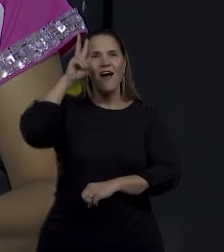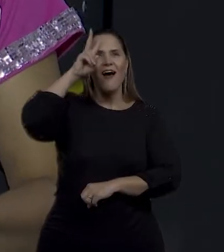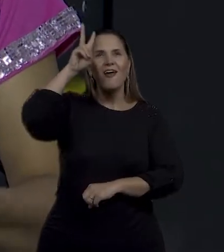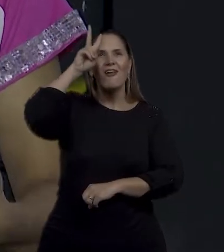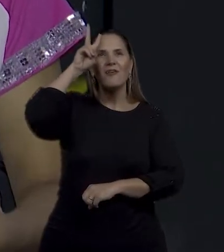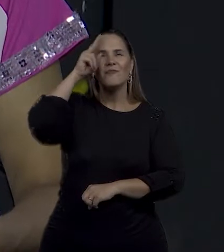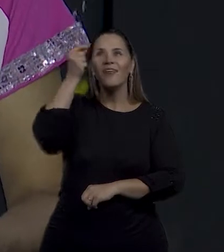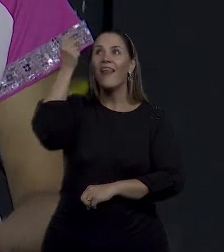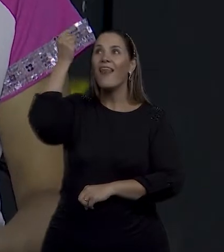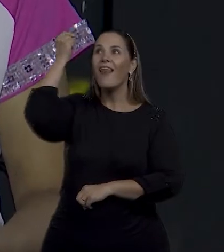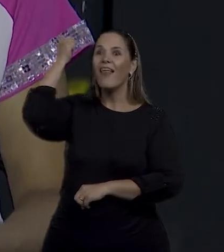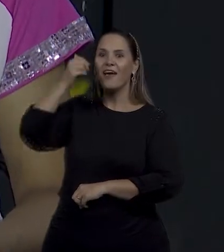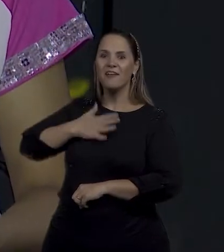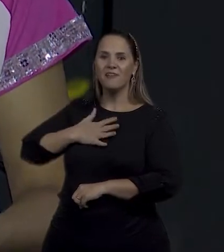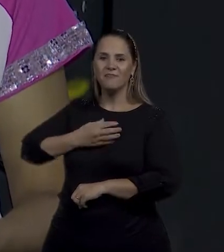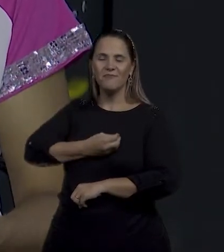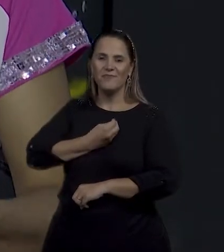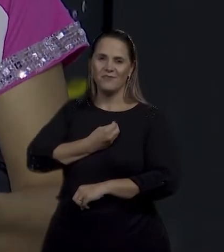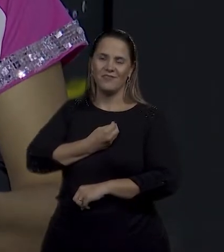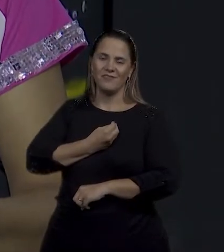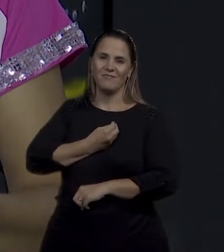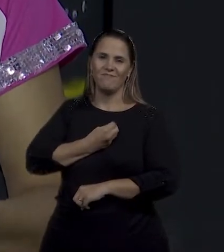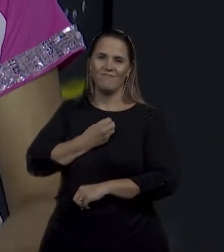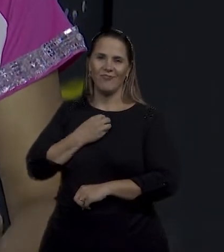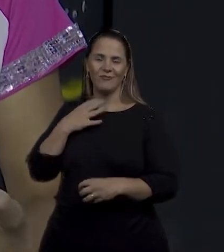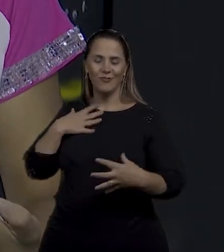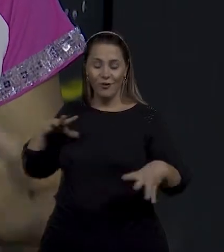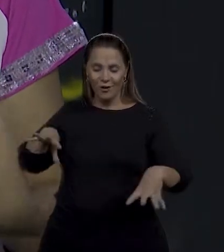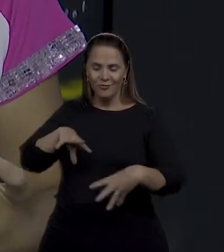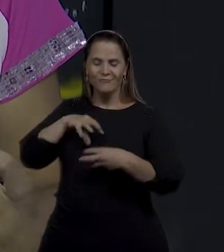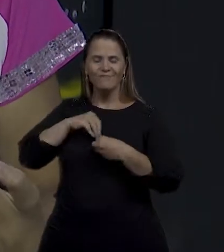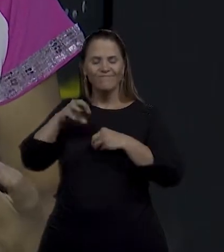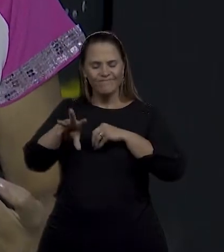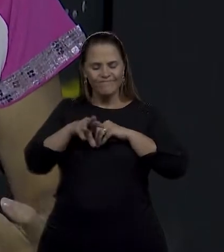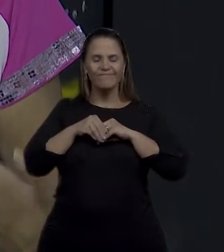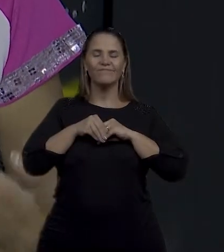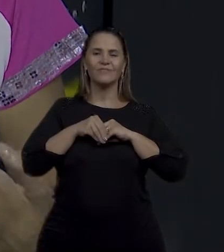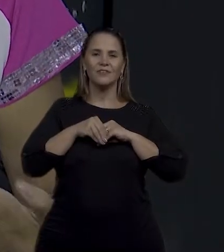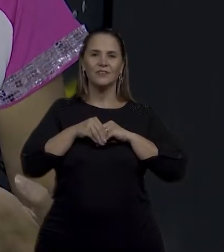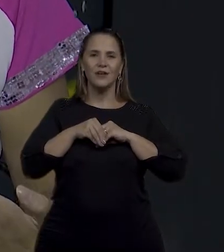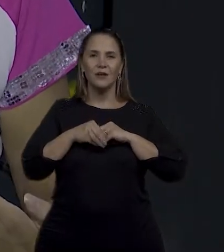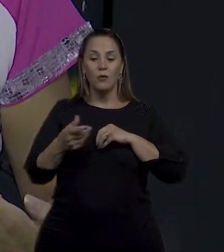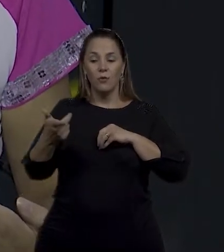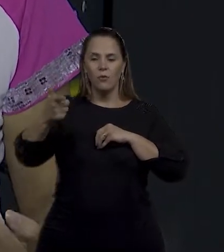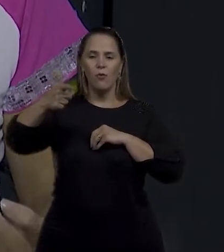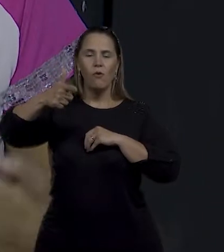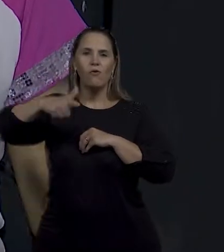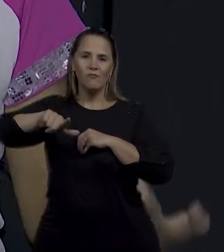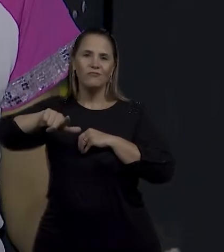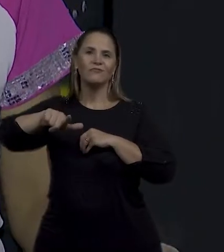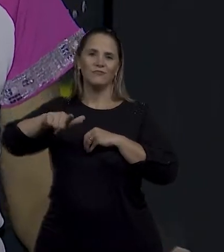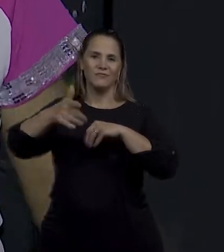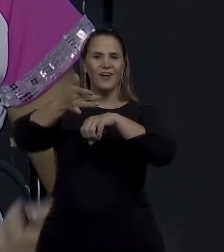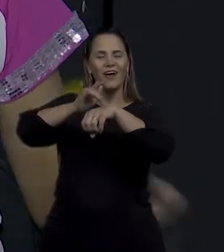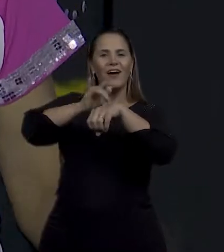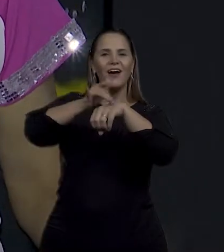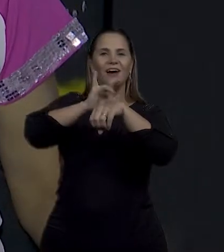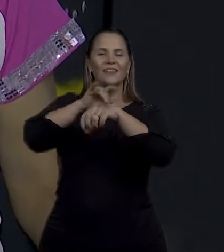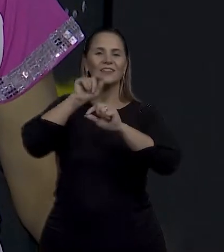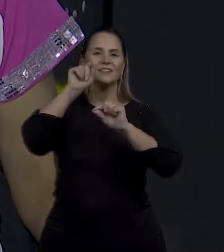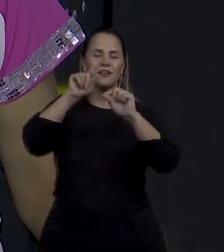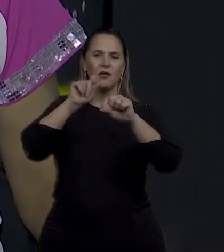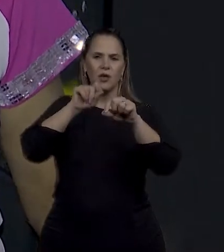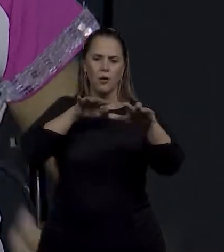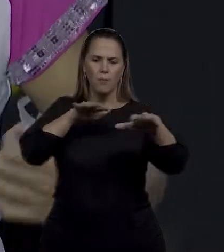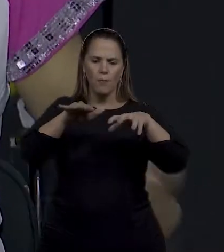de ficar cadeirante. Então, pra mim, esse retorno ao dançar não é só a questão do